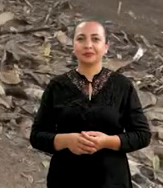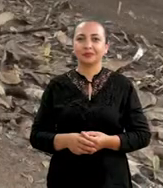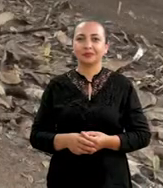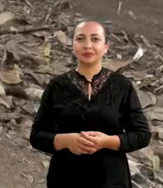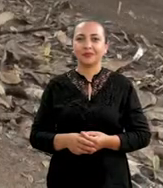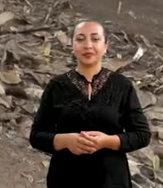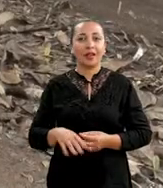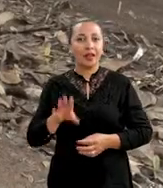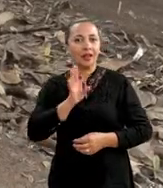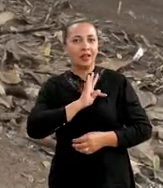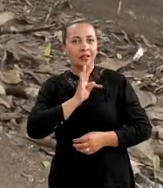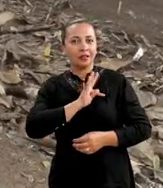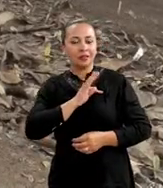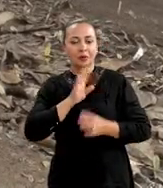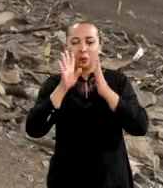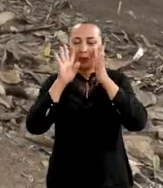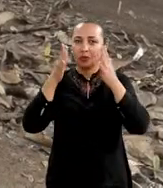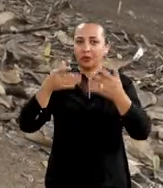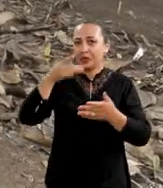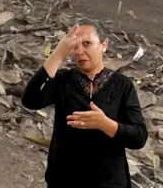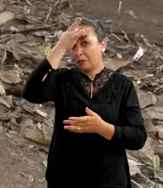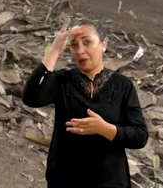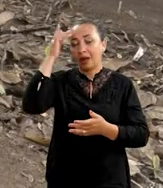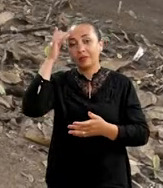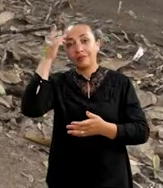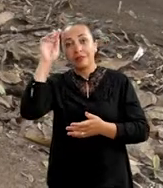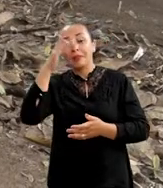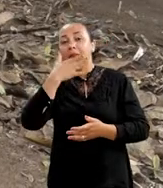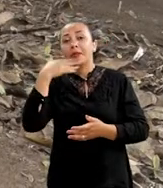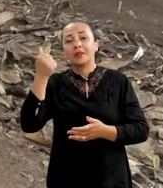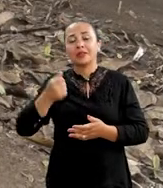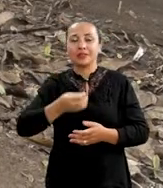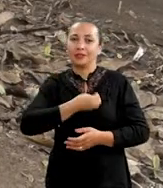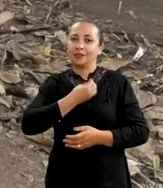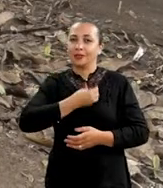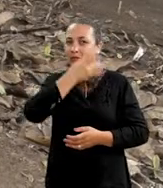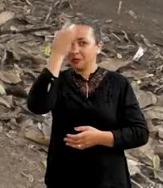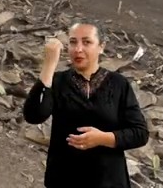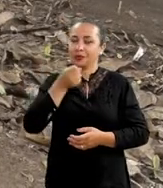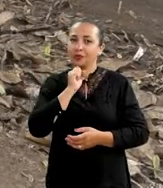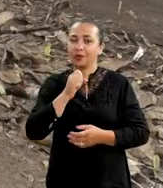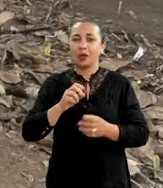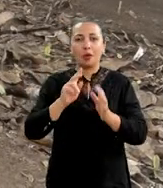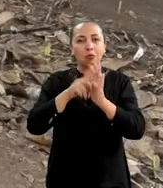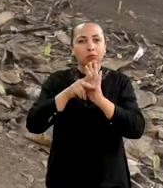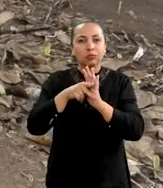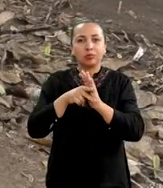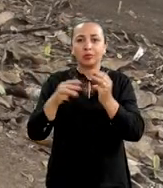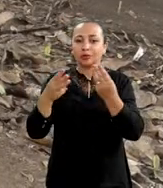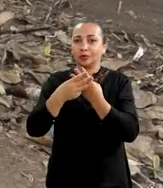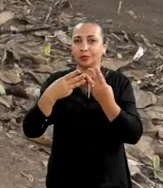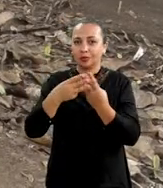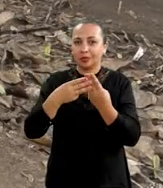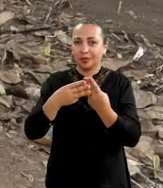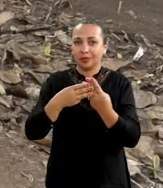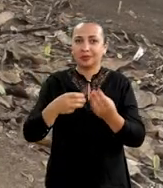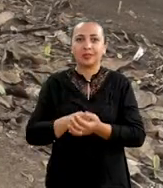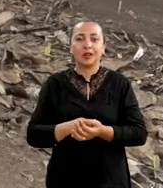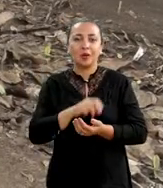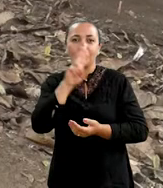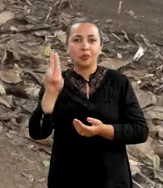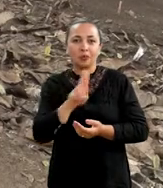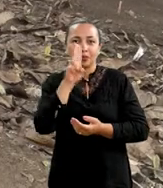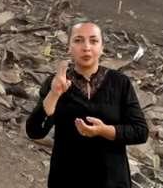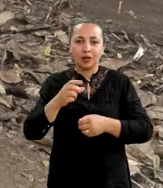A tecnologia voltada para a melhoria da qualidade de vida dos idosos. Um projeto da Universidade Estadual da Paraíba